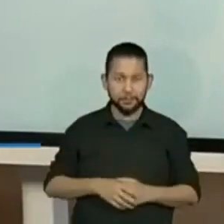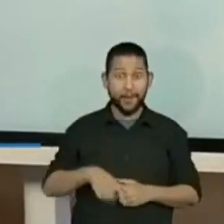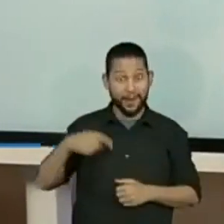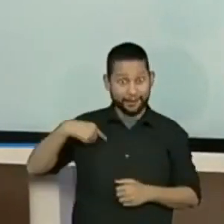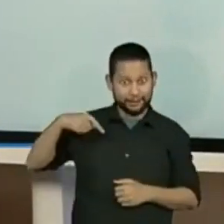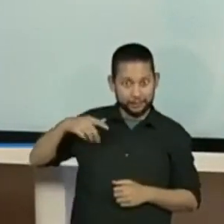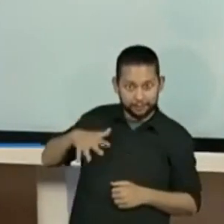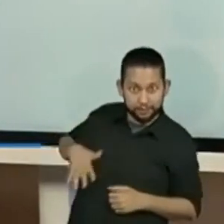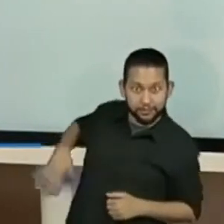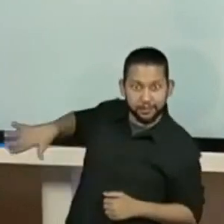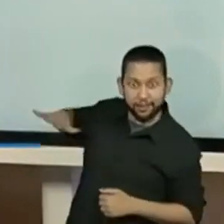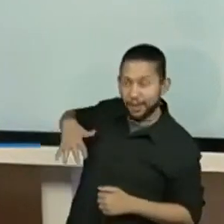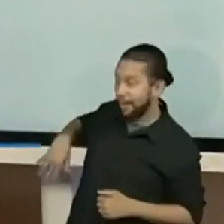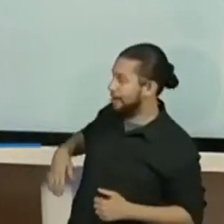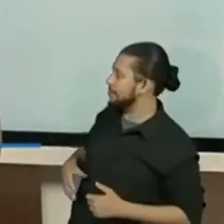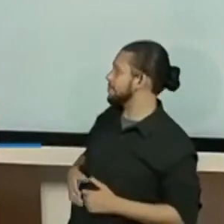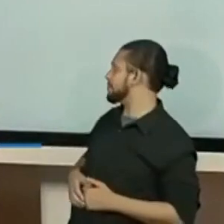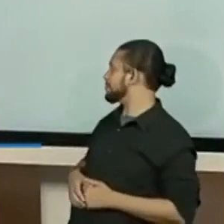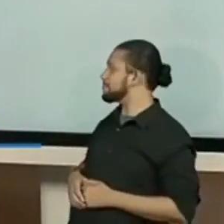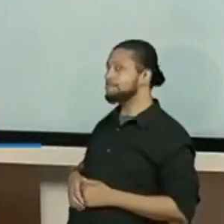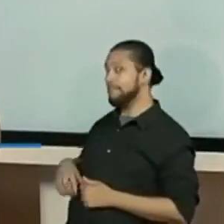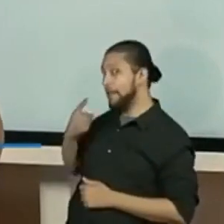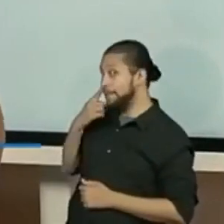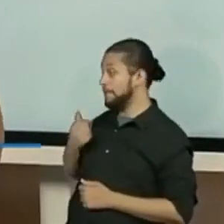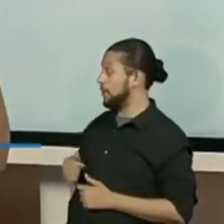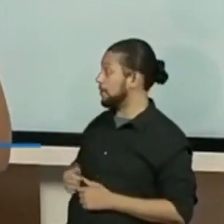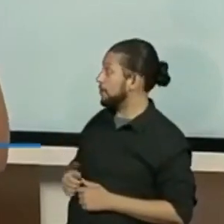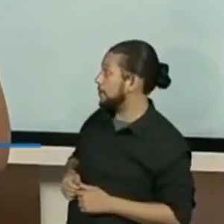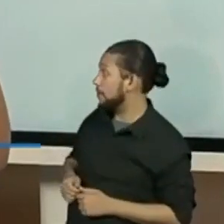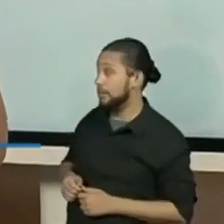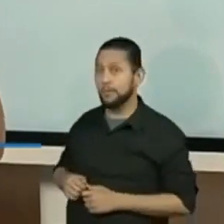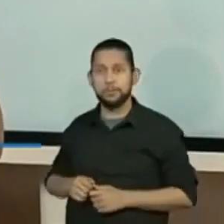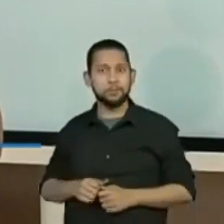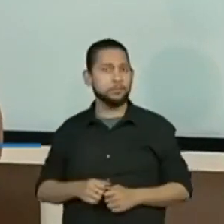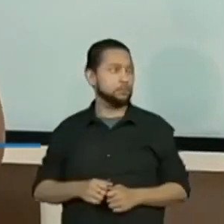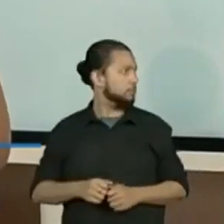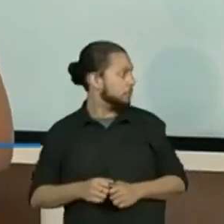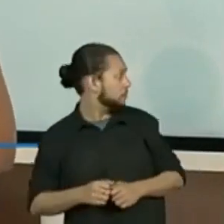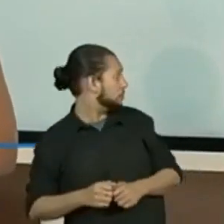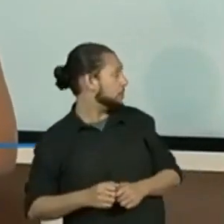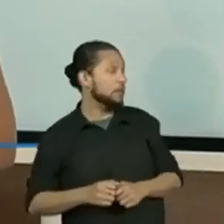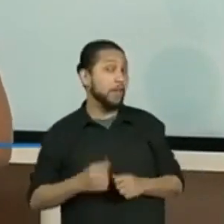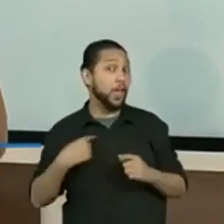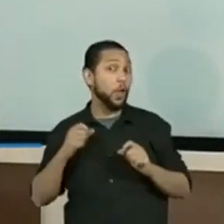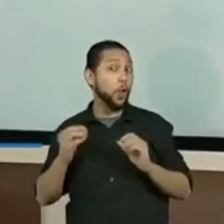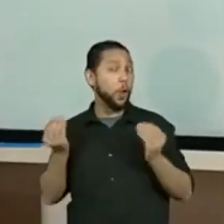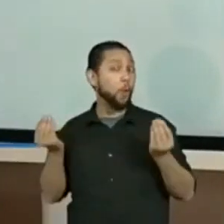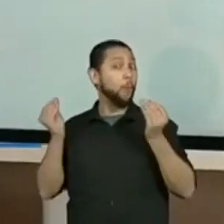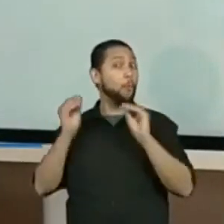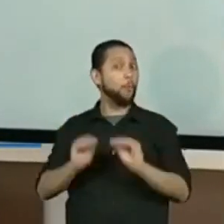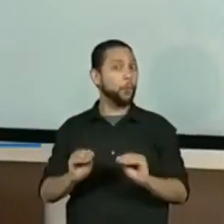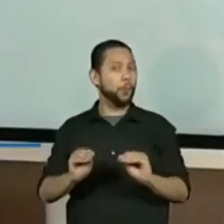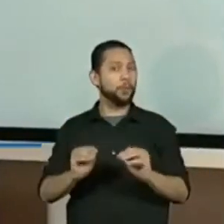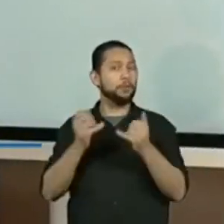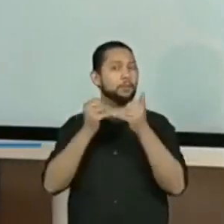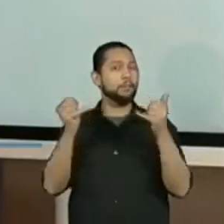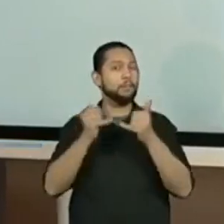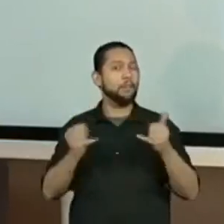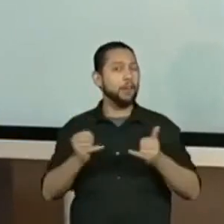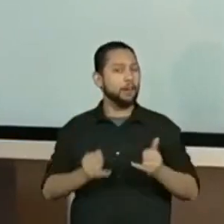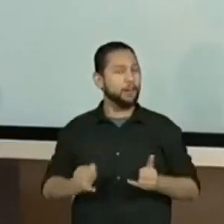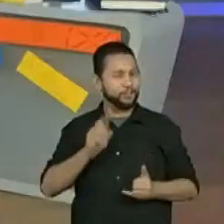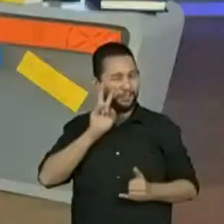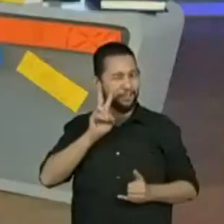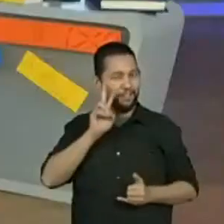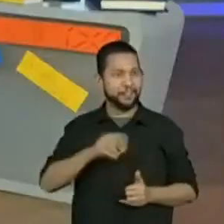cenário, eu acrescentei alguns versos? Eu vou pedir, por favor, para aproximar um pouquinho, o que